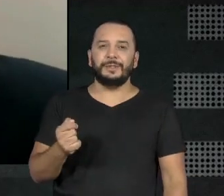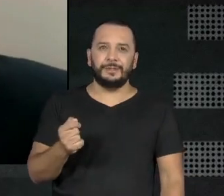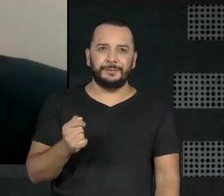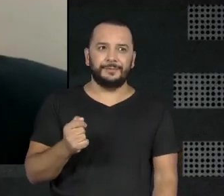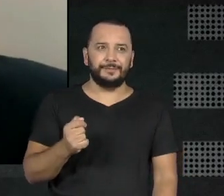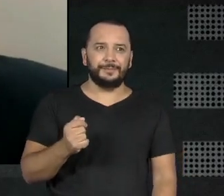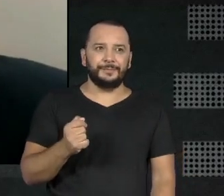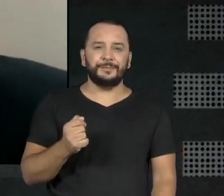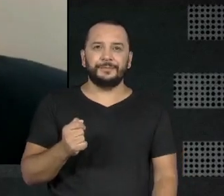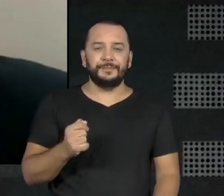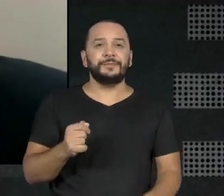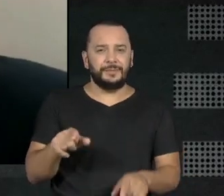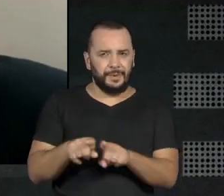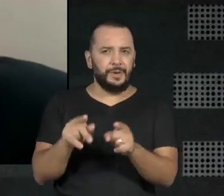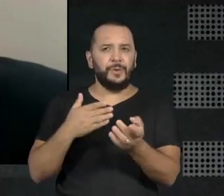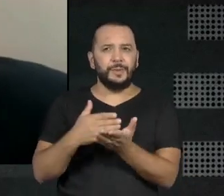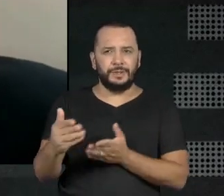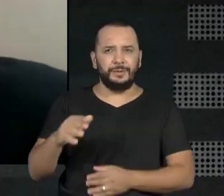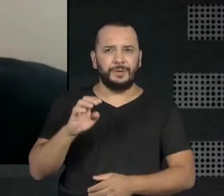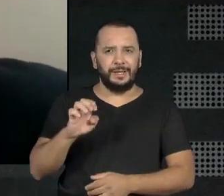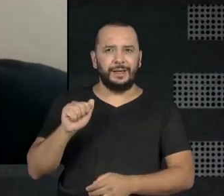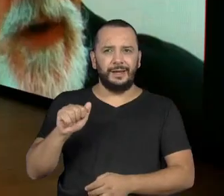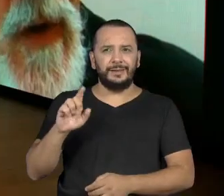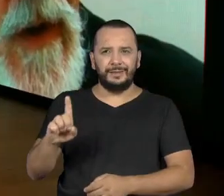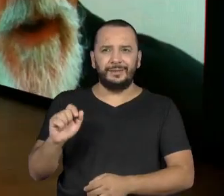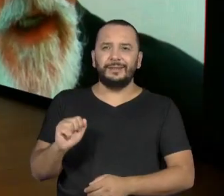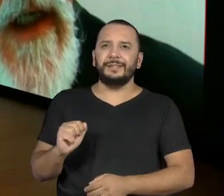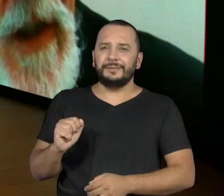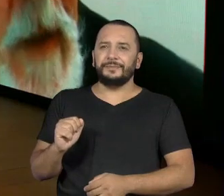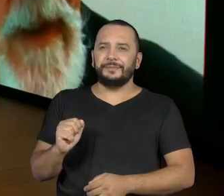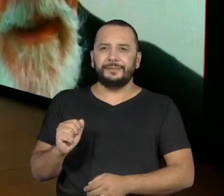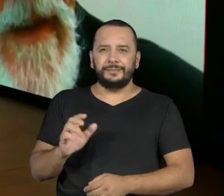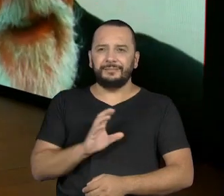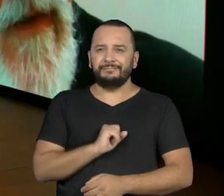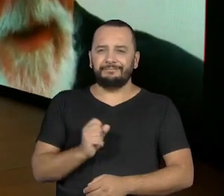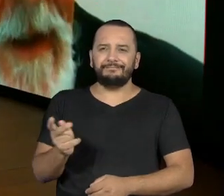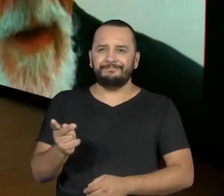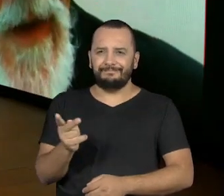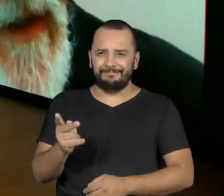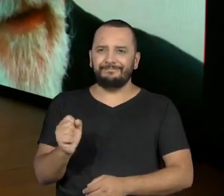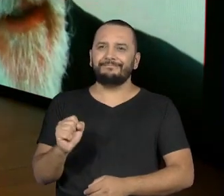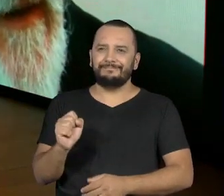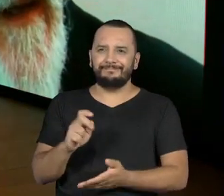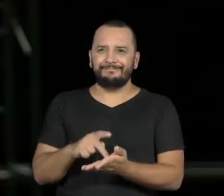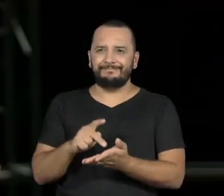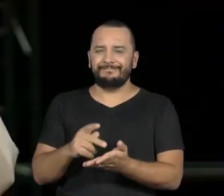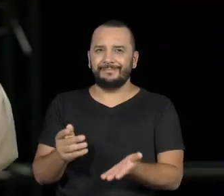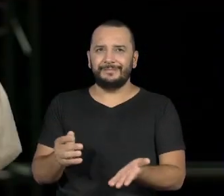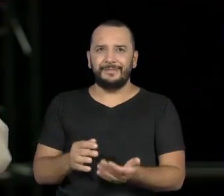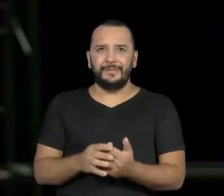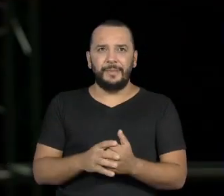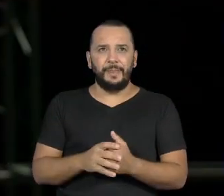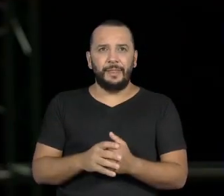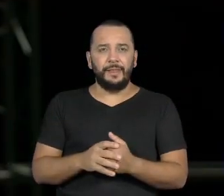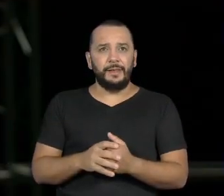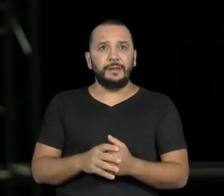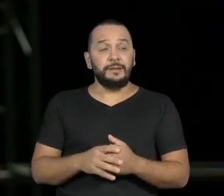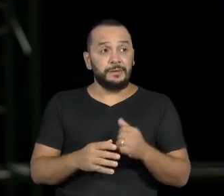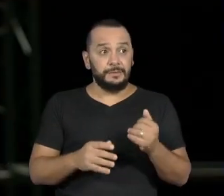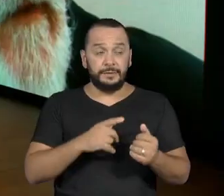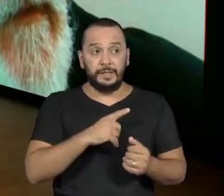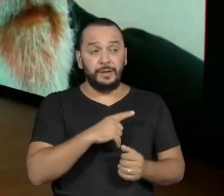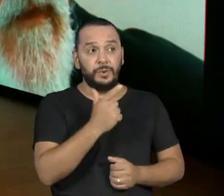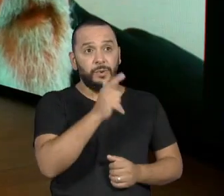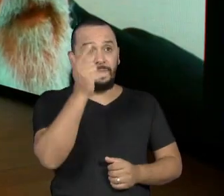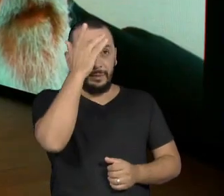Da EAD. Mari Cajidari, que eu amo, né? Eu amo as pessoas todas. Estão aparecendo aí, vocês, inclusive, né? Os criados. Então, tem mais